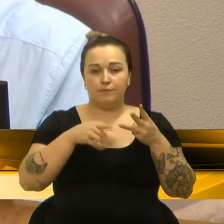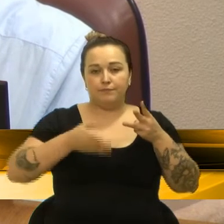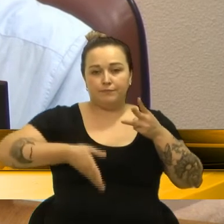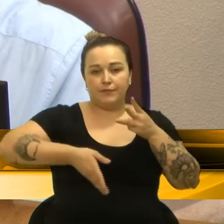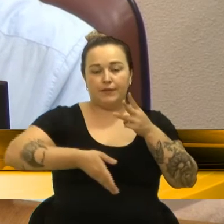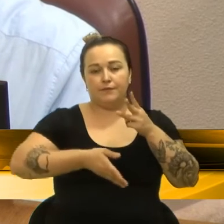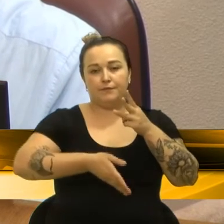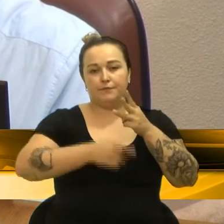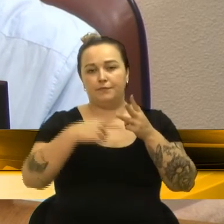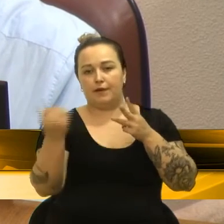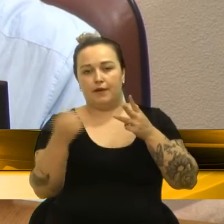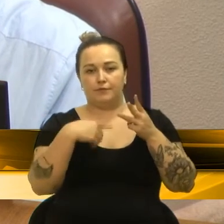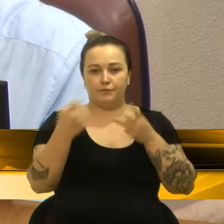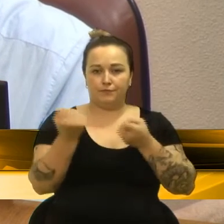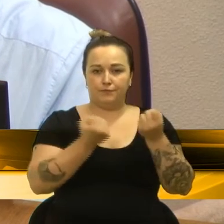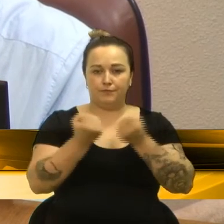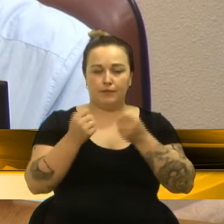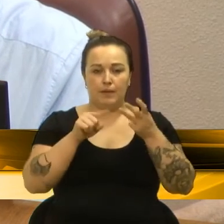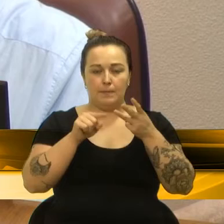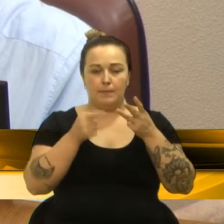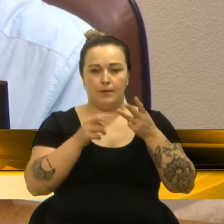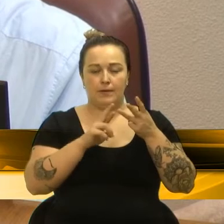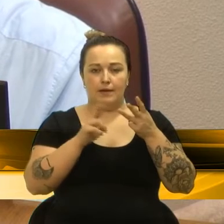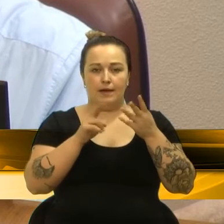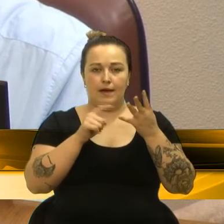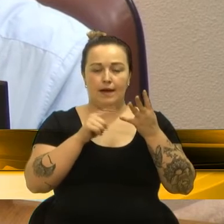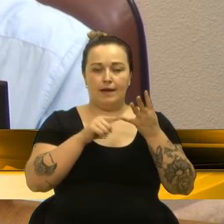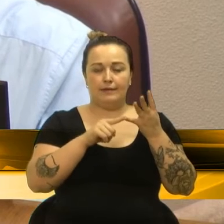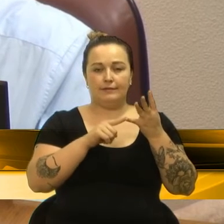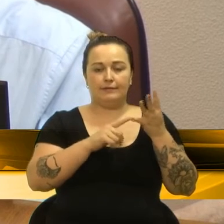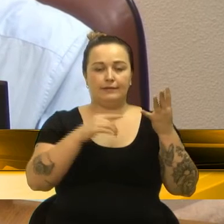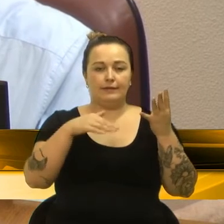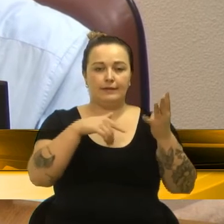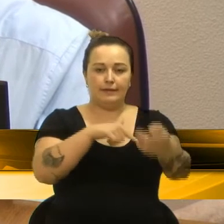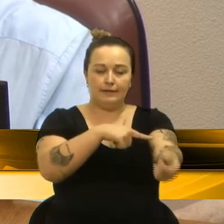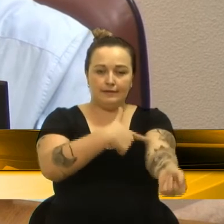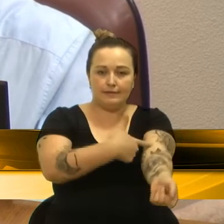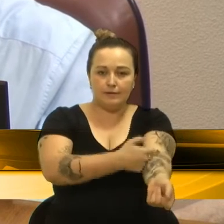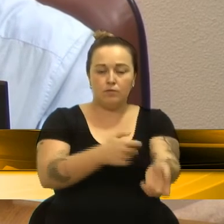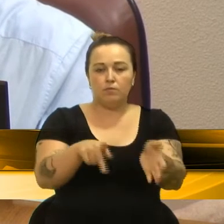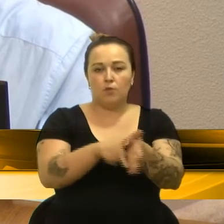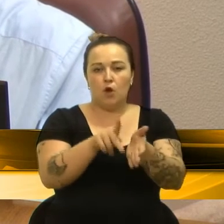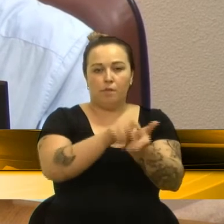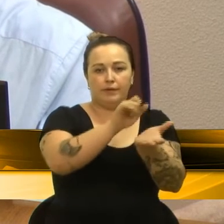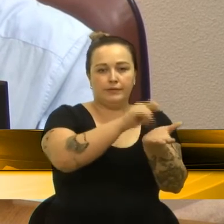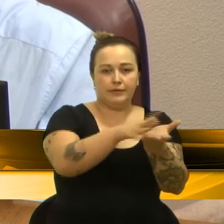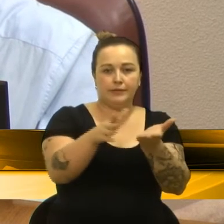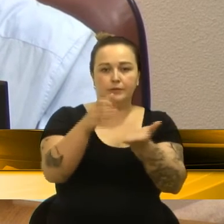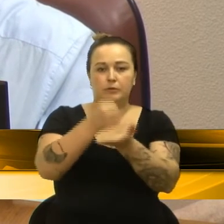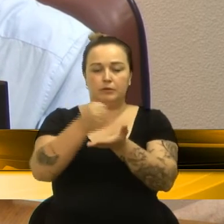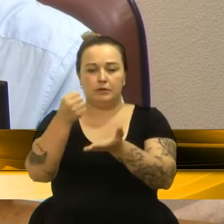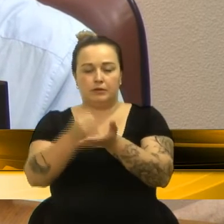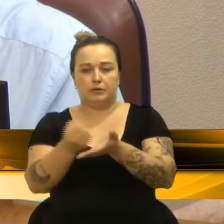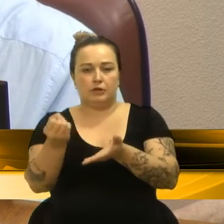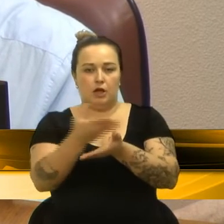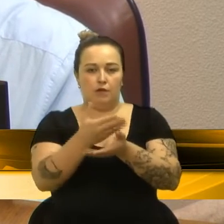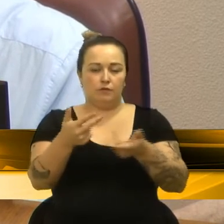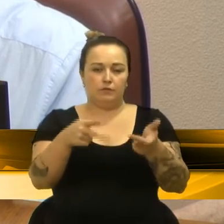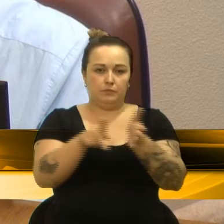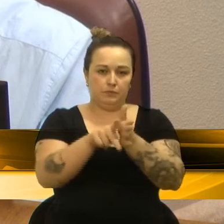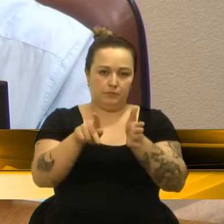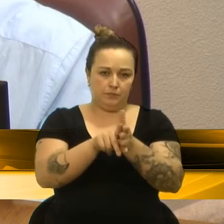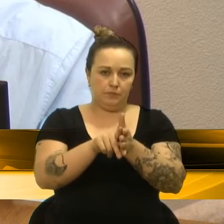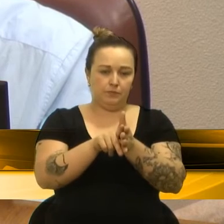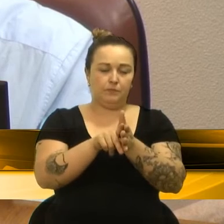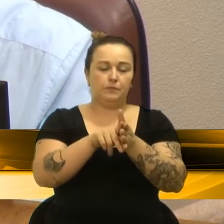admissionais, demissionais e periódicos 3.000, serviços contáveis 21.916,67